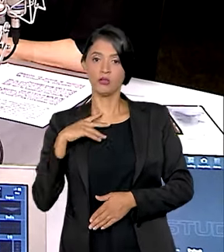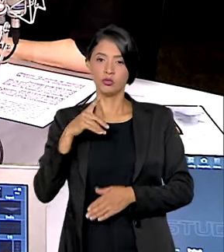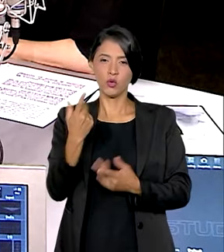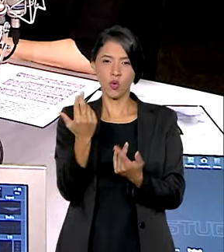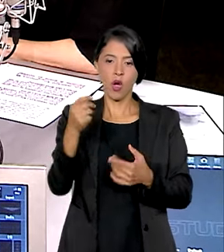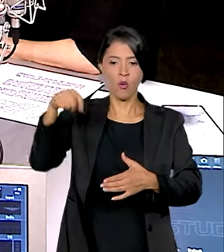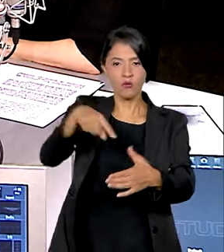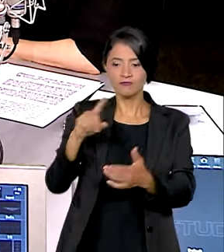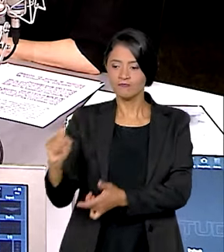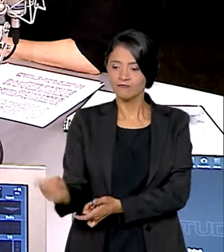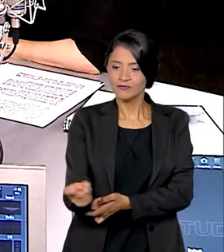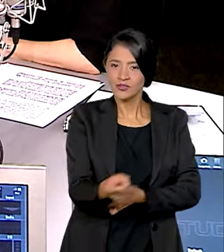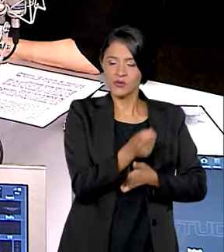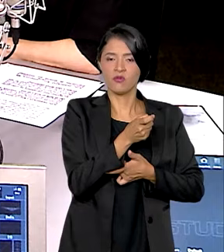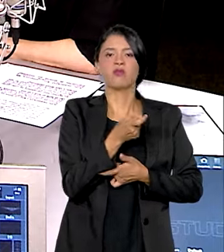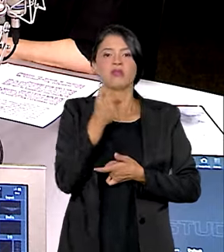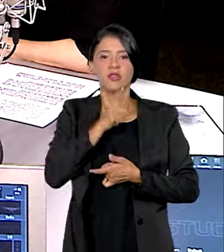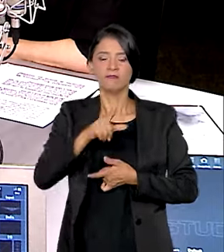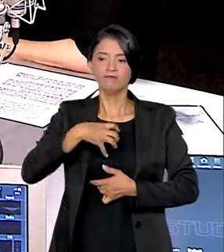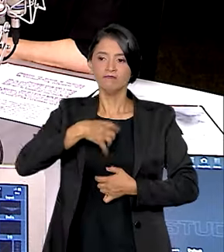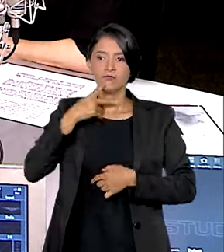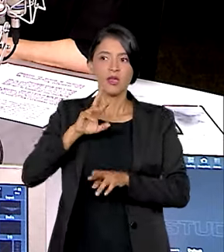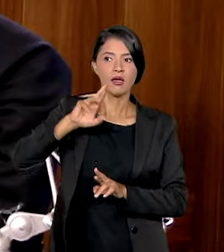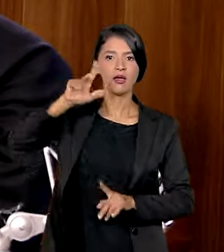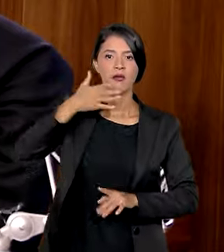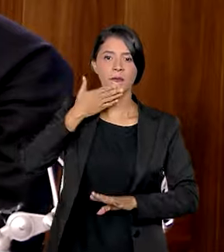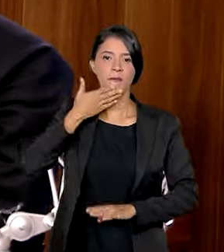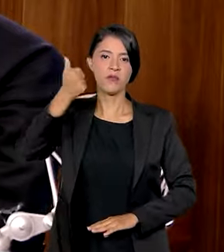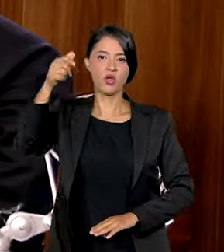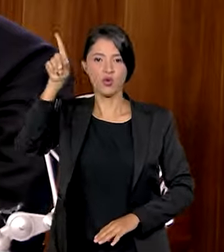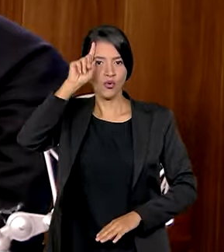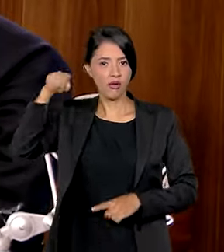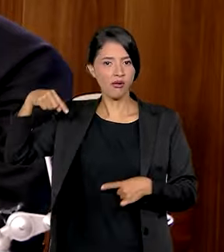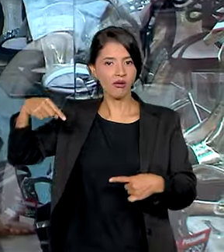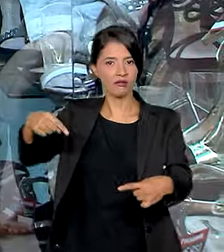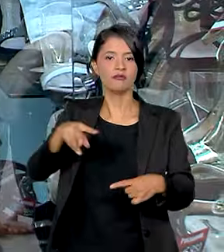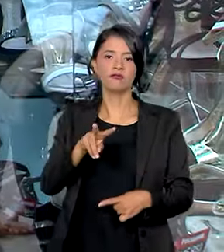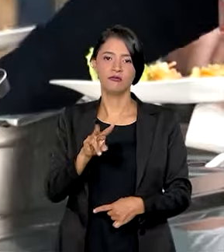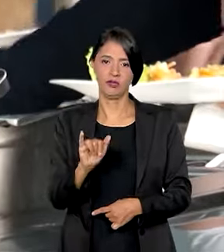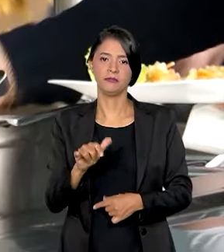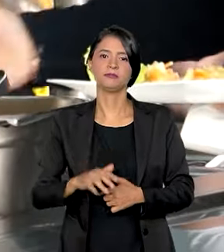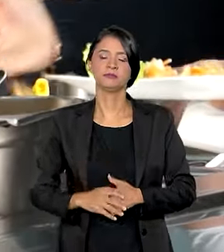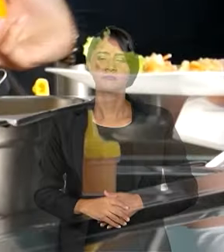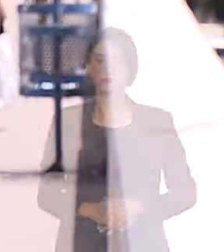colheita. A gente vai começar a sentir a diferença no dia a dia.